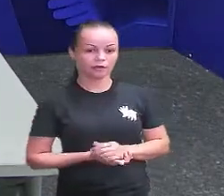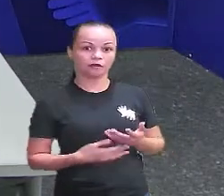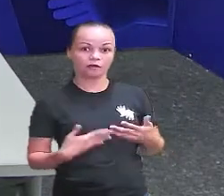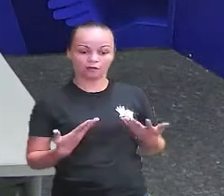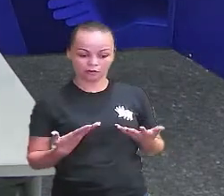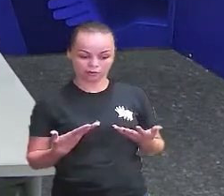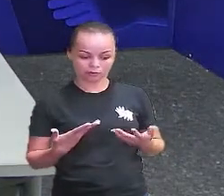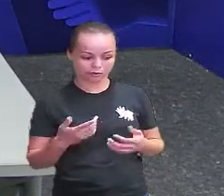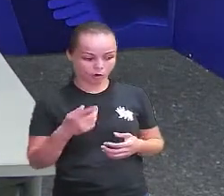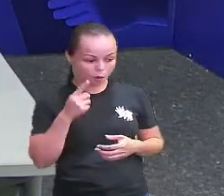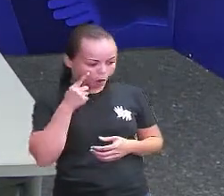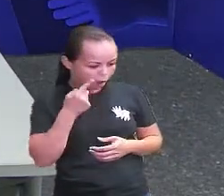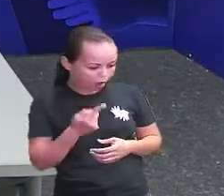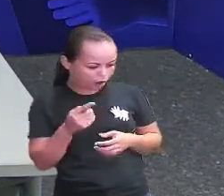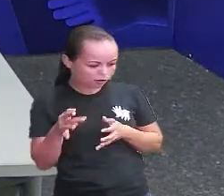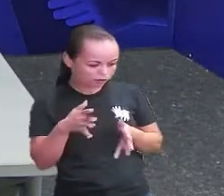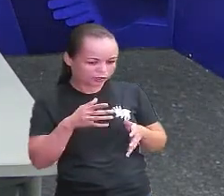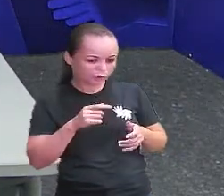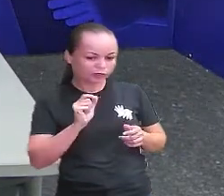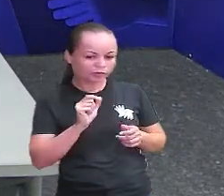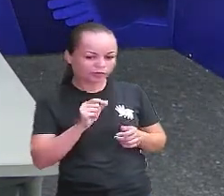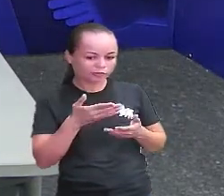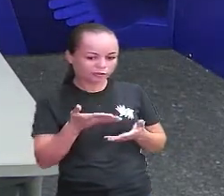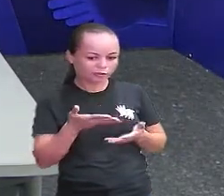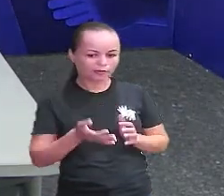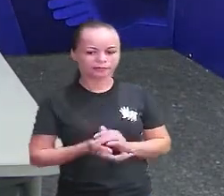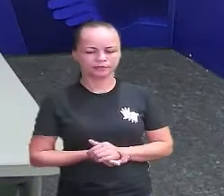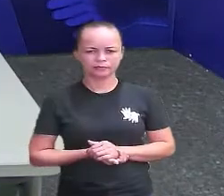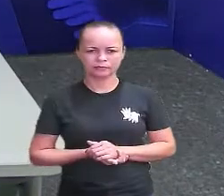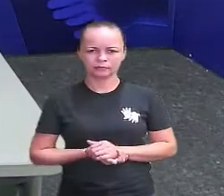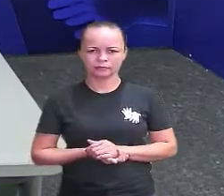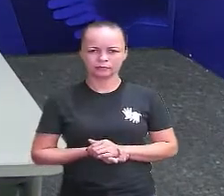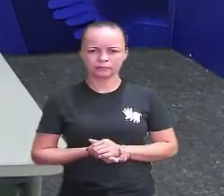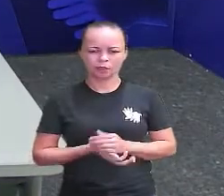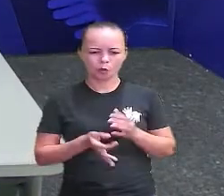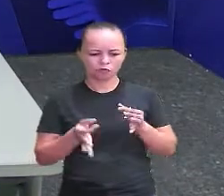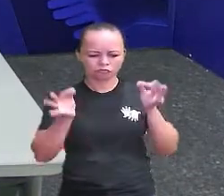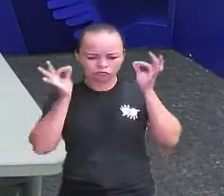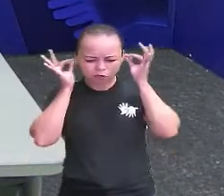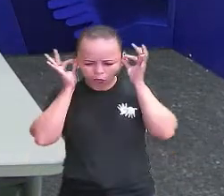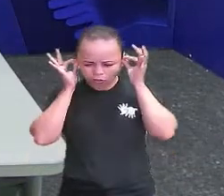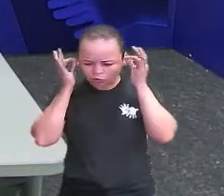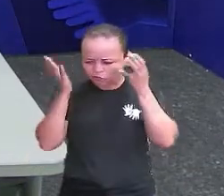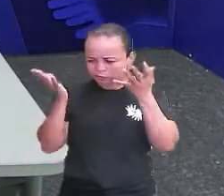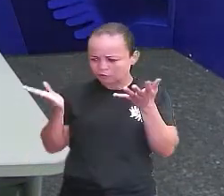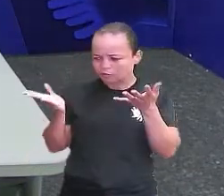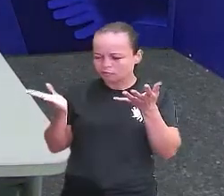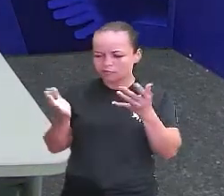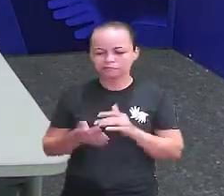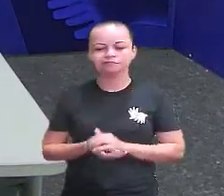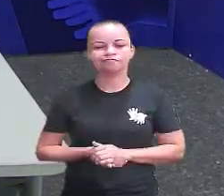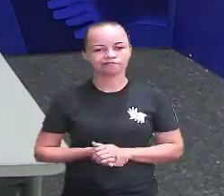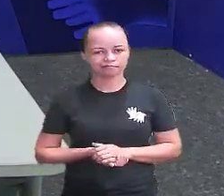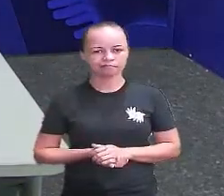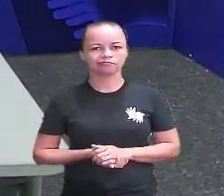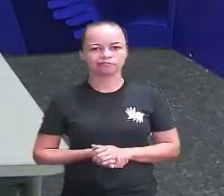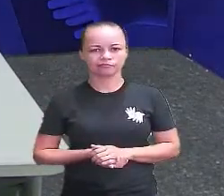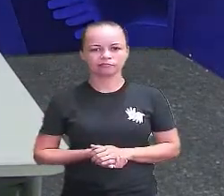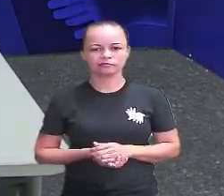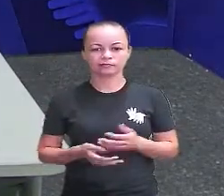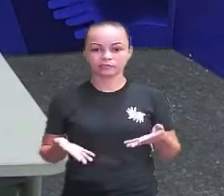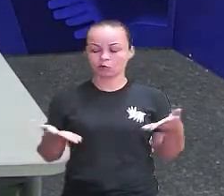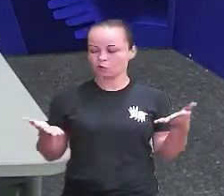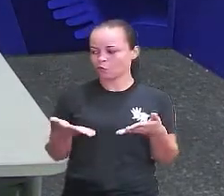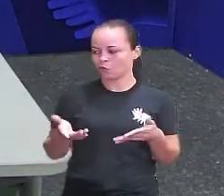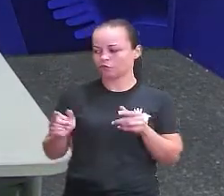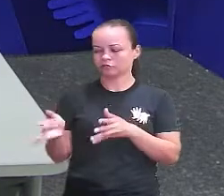Olha só o que é que tem no baú. Um fone de ouvido, Eurico. Pois é, gente, hoje a